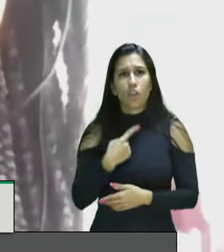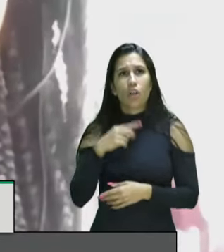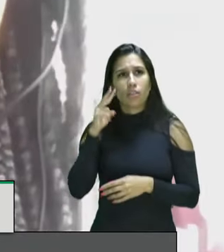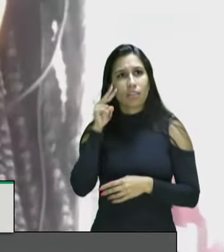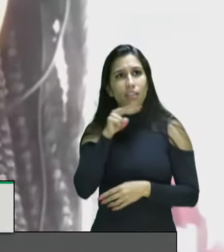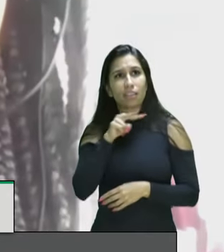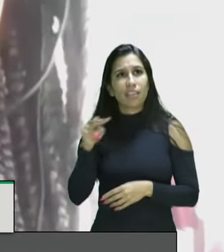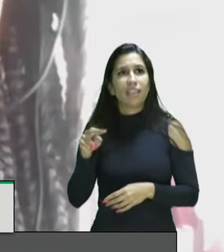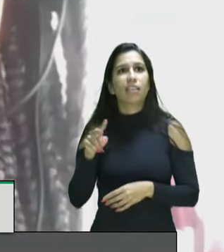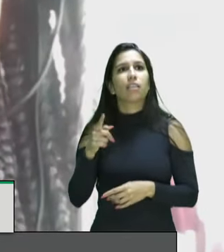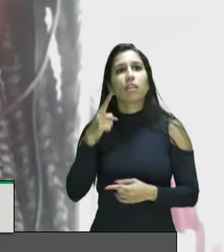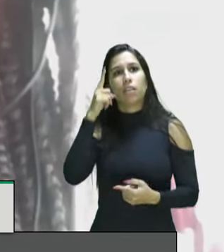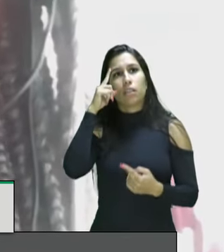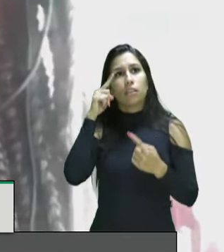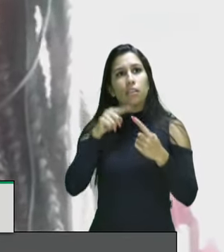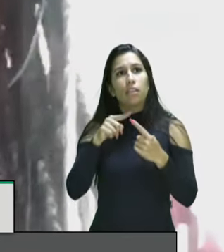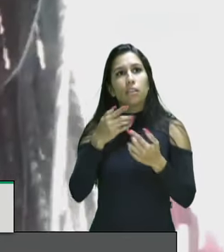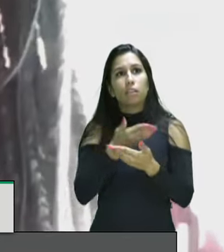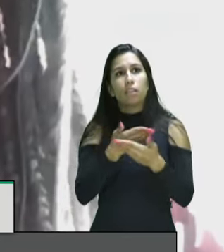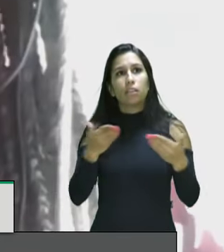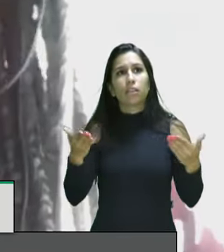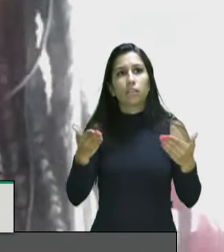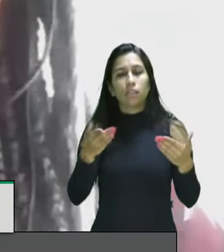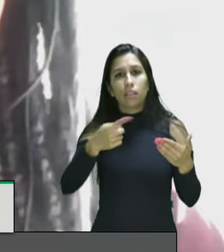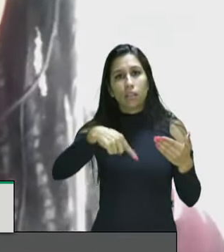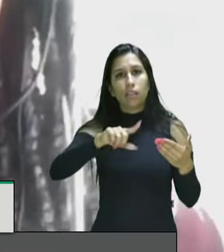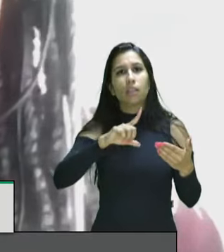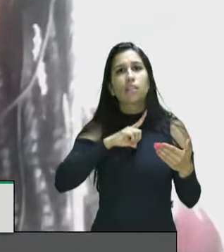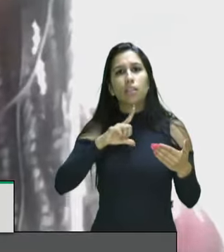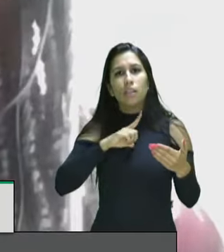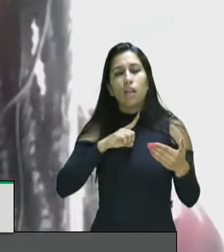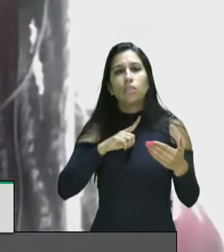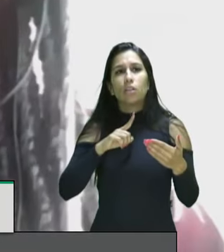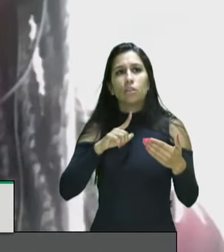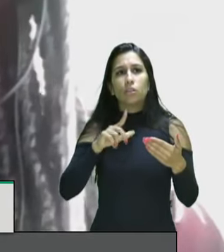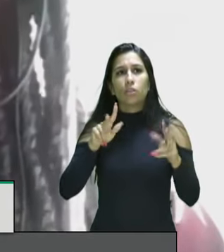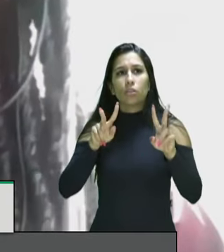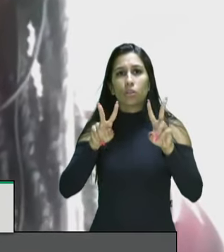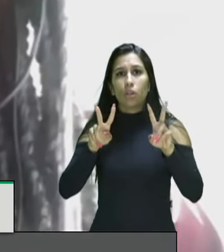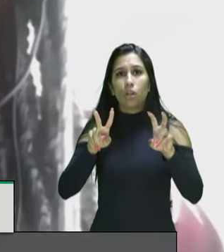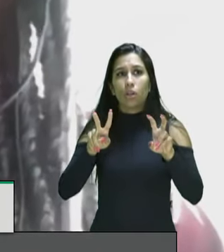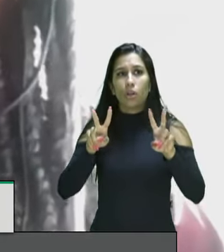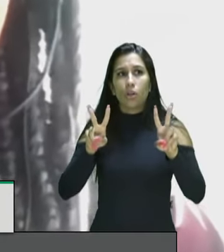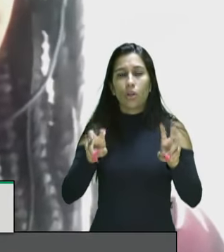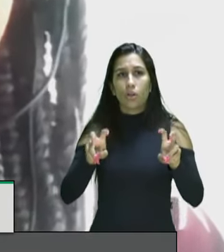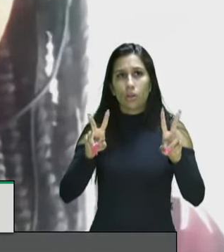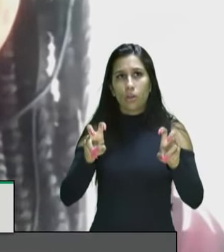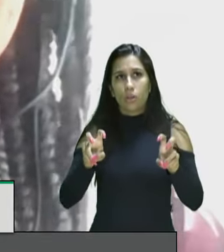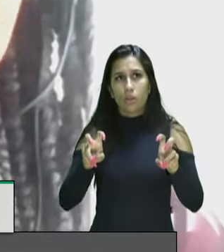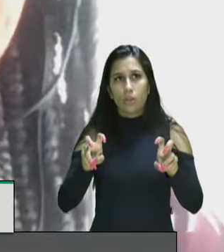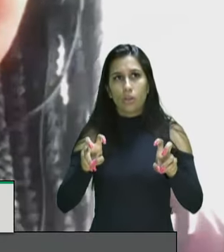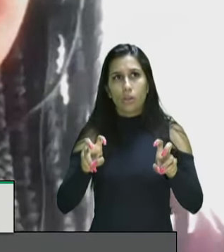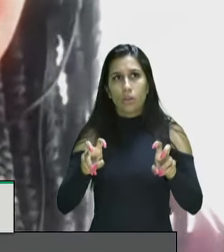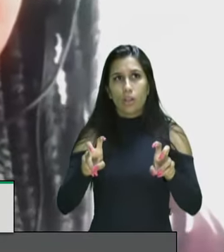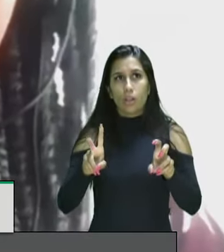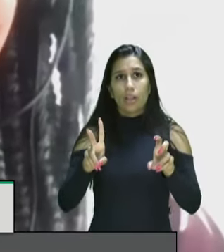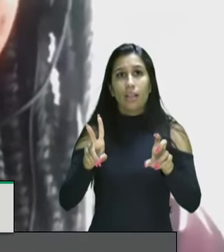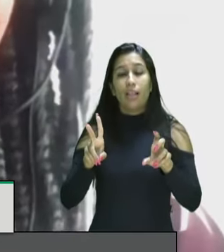finalidade que esses mecanismos têm de atender a prevenção combate à tortura dentro de